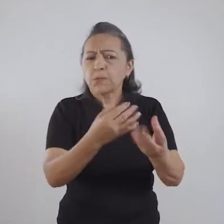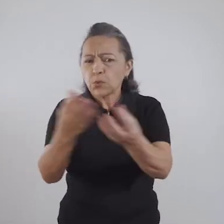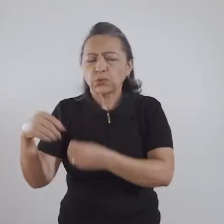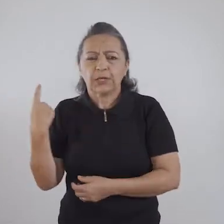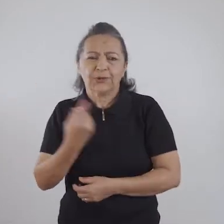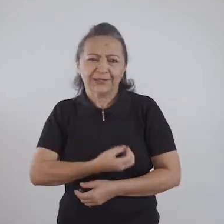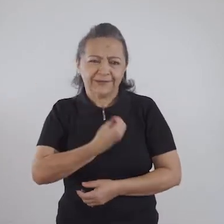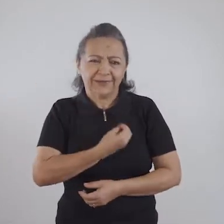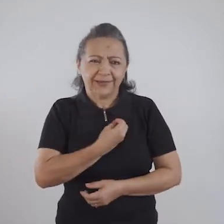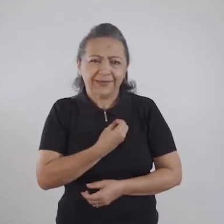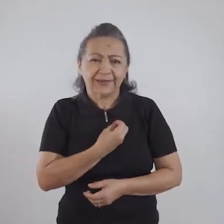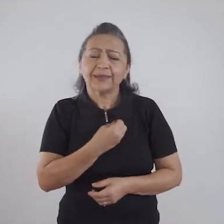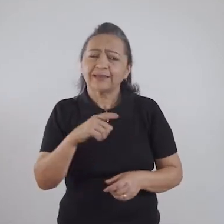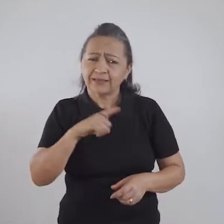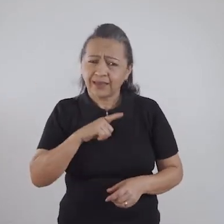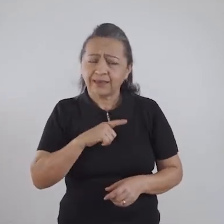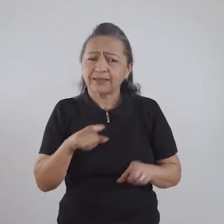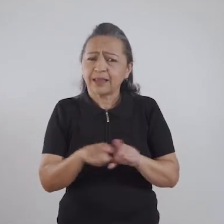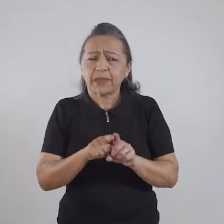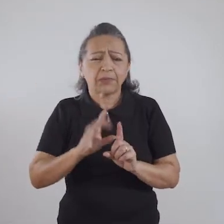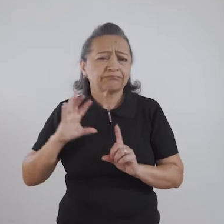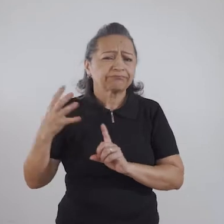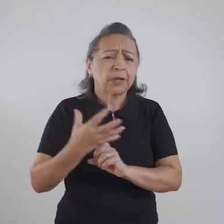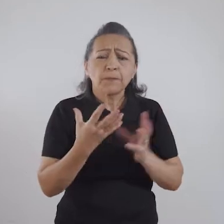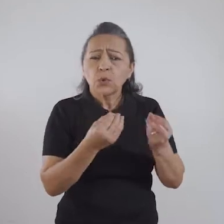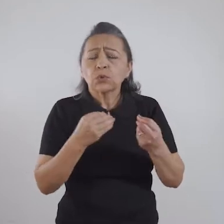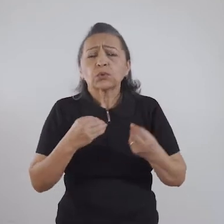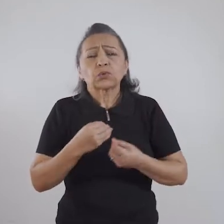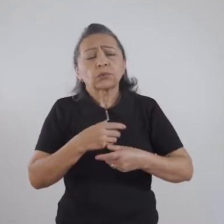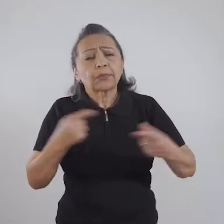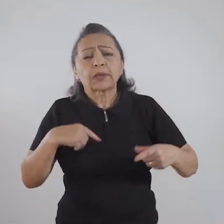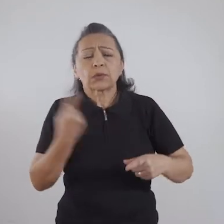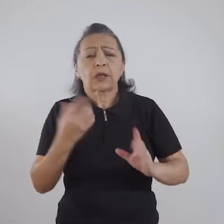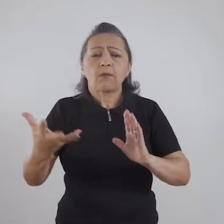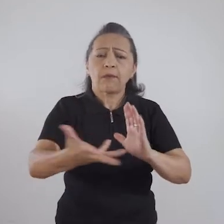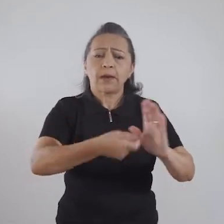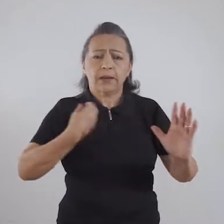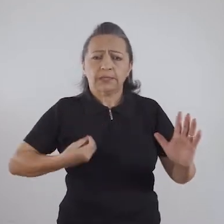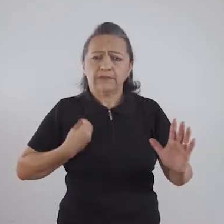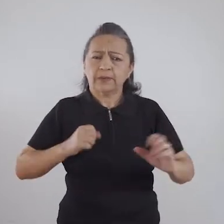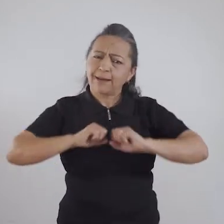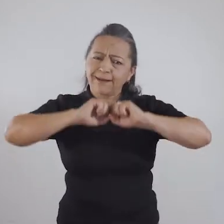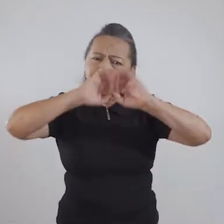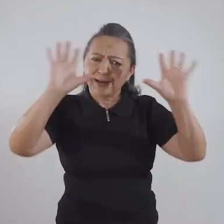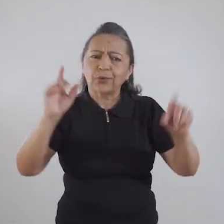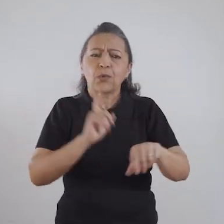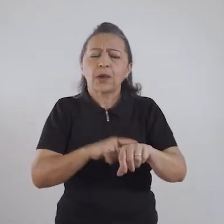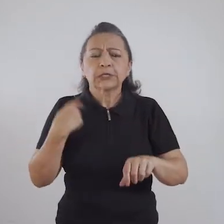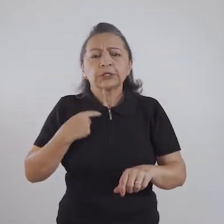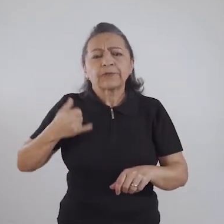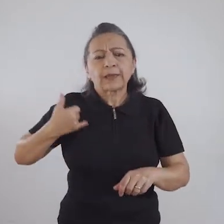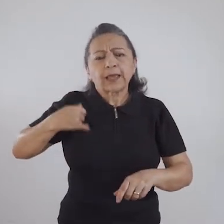nossa vida e tem uma influência muito grande na nossa qualidade de vida. É claro que quando a gente vai